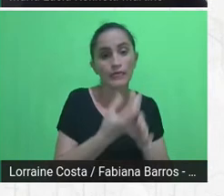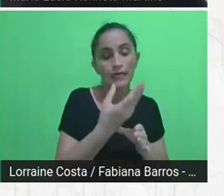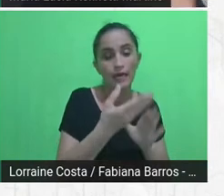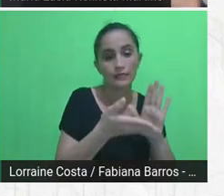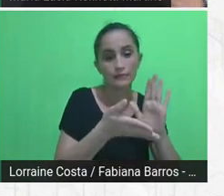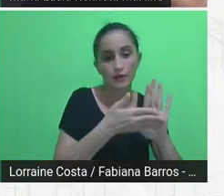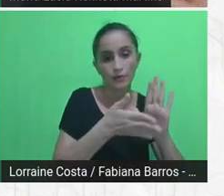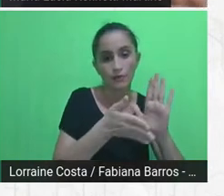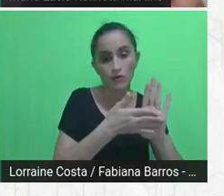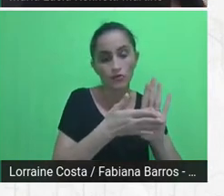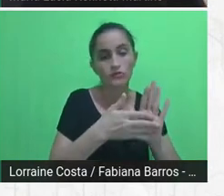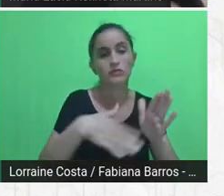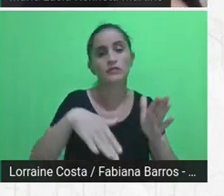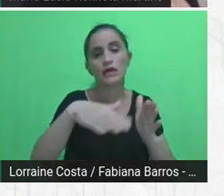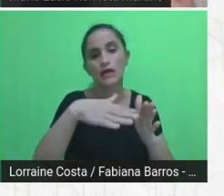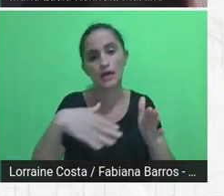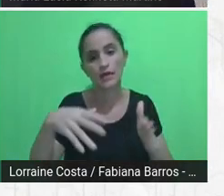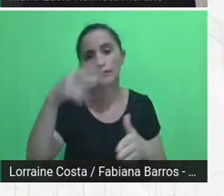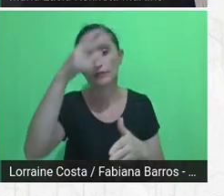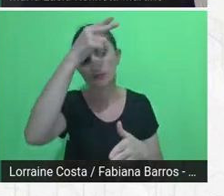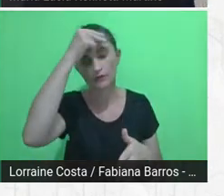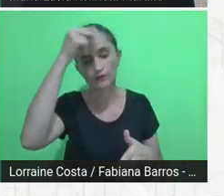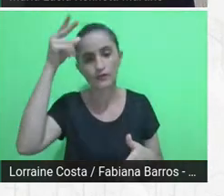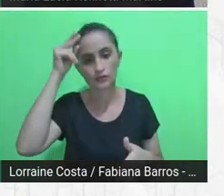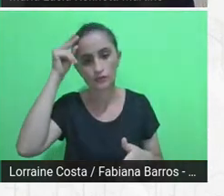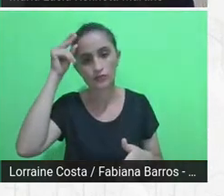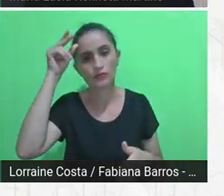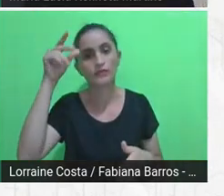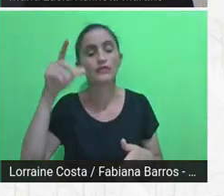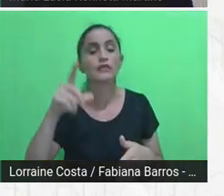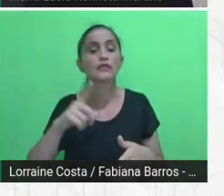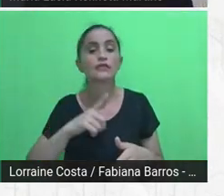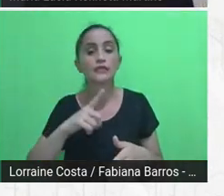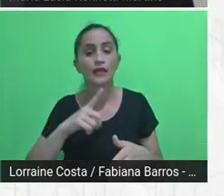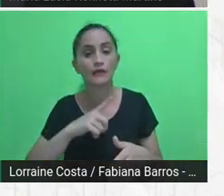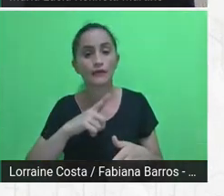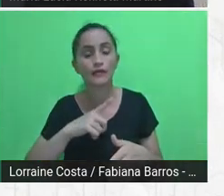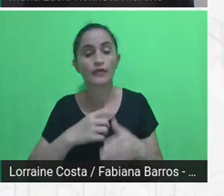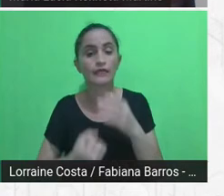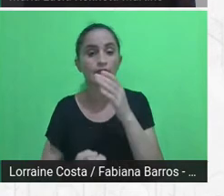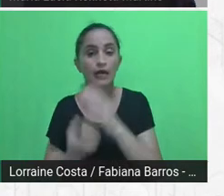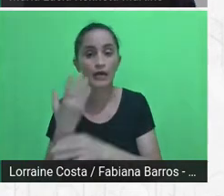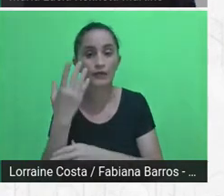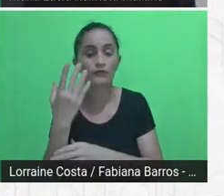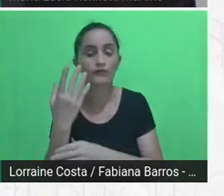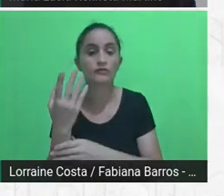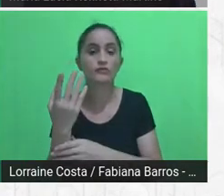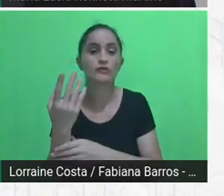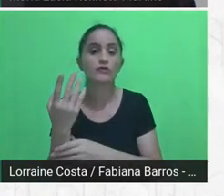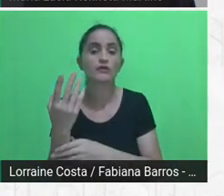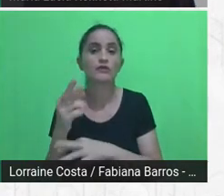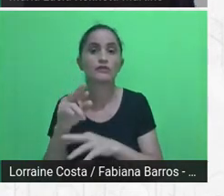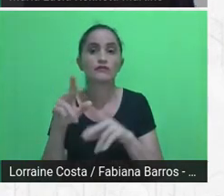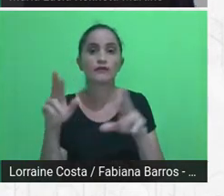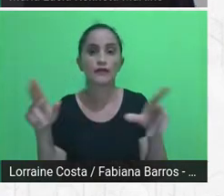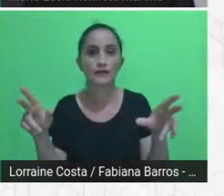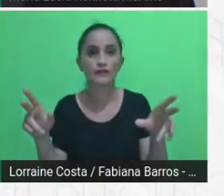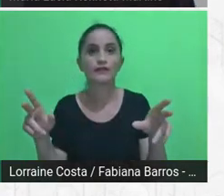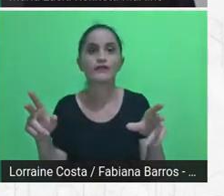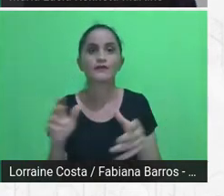levado a versões muito diferentes e até contraditórias, exemplos que a gente tem